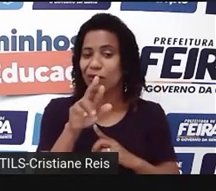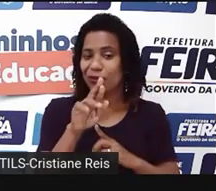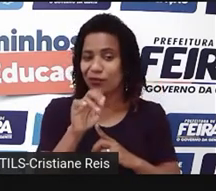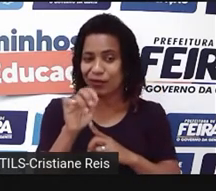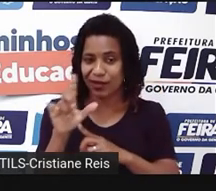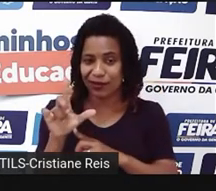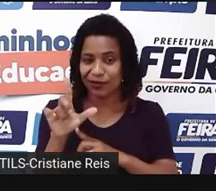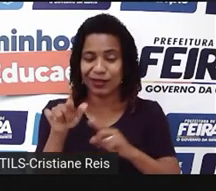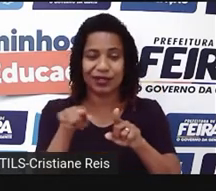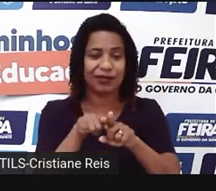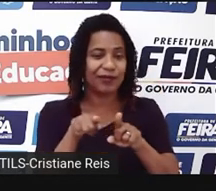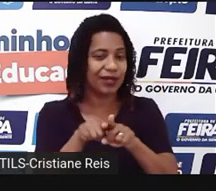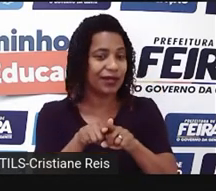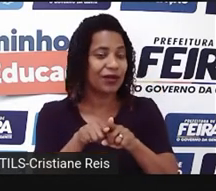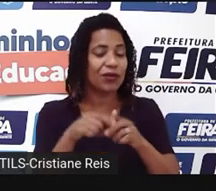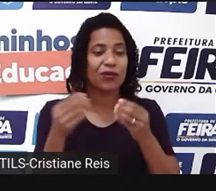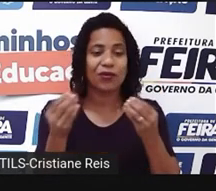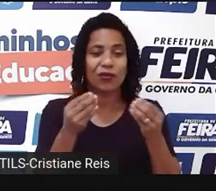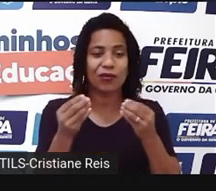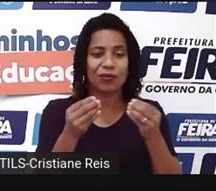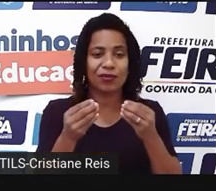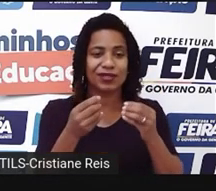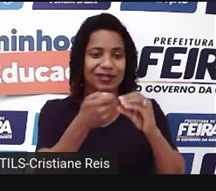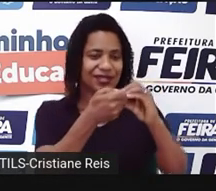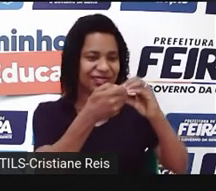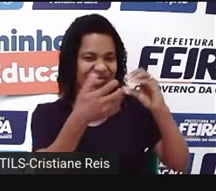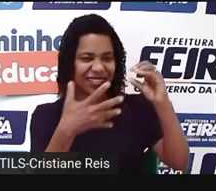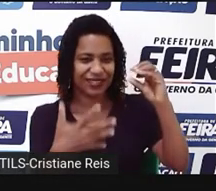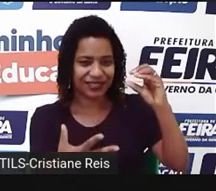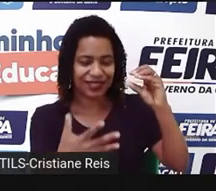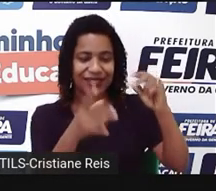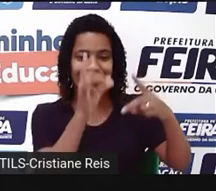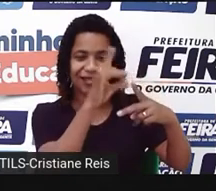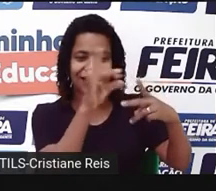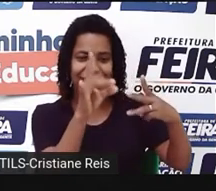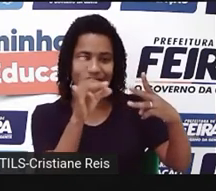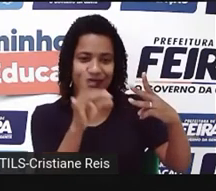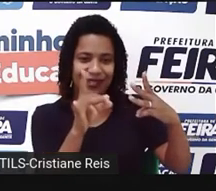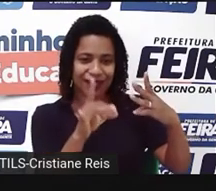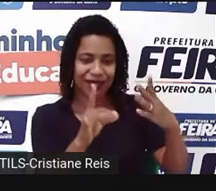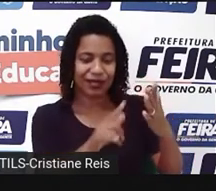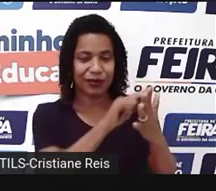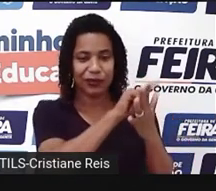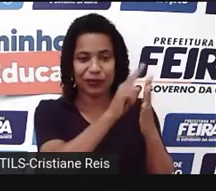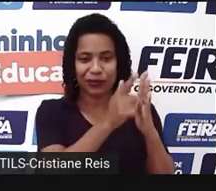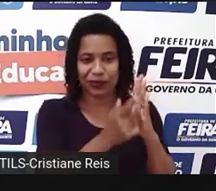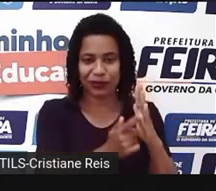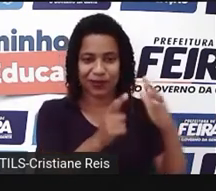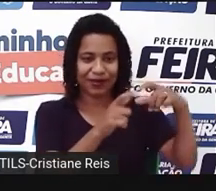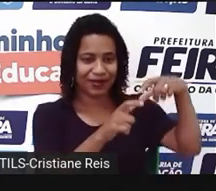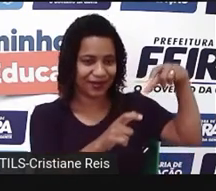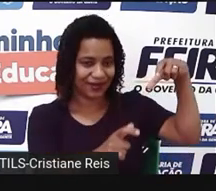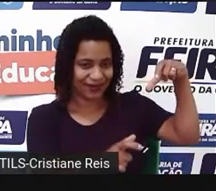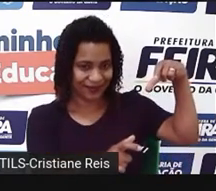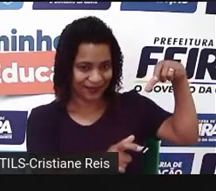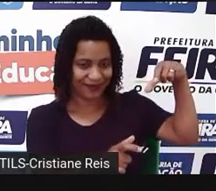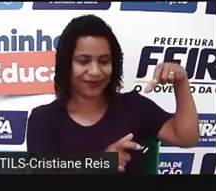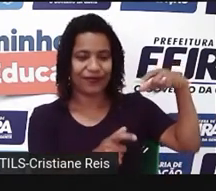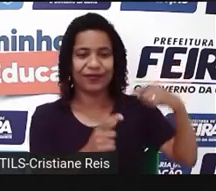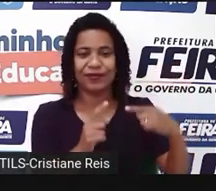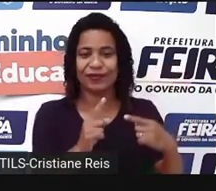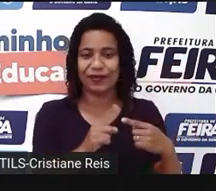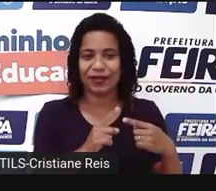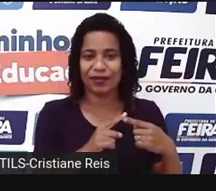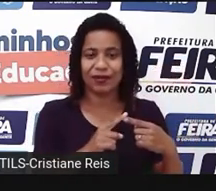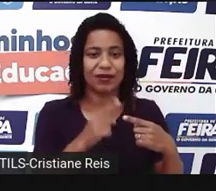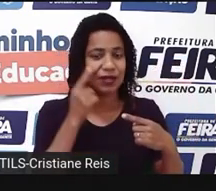também os elementos, os aspectos que caracterizam esse gênero textual. Ok, students? Então, coloquei